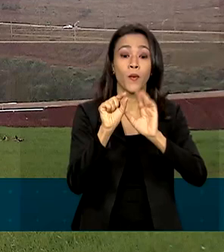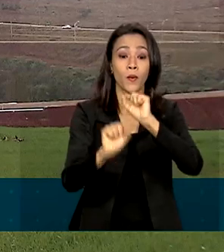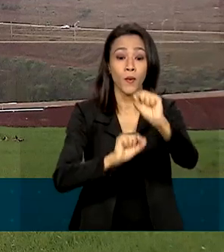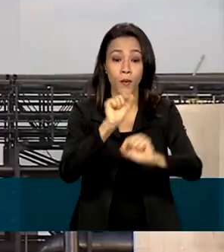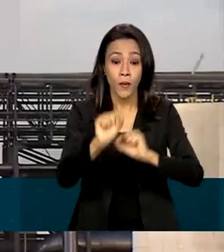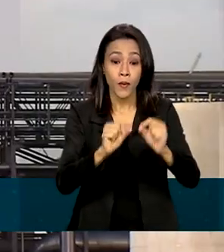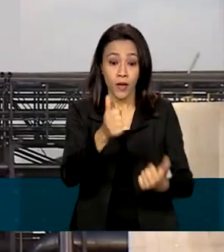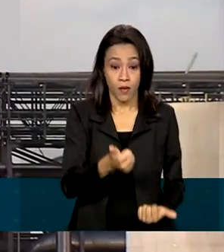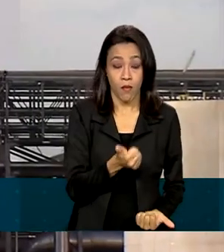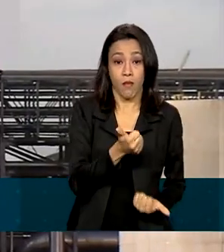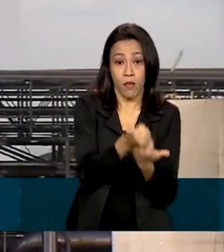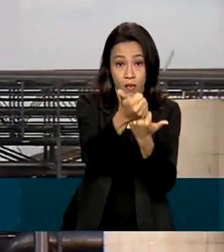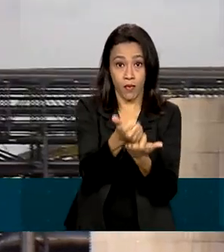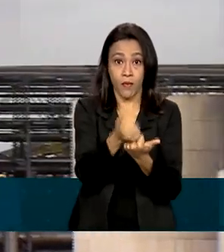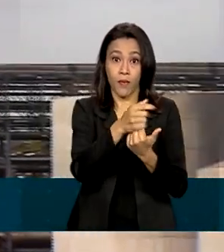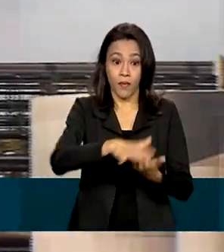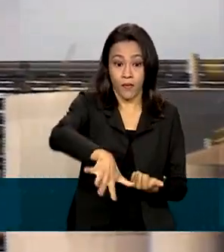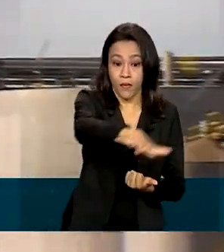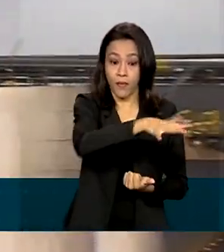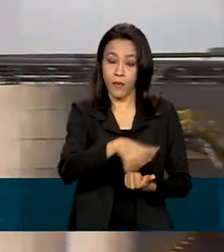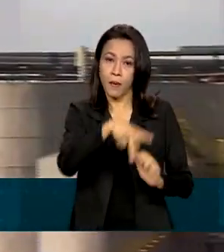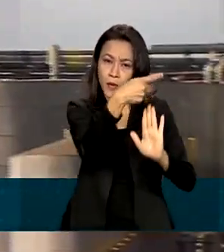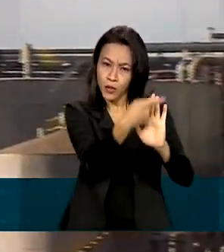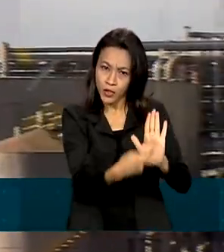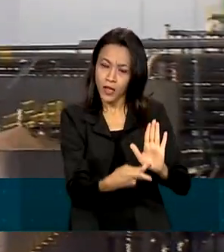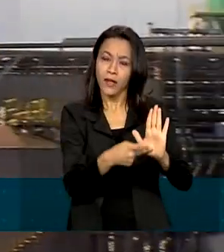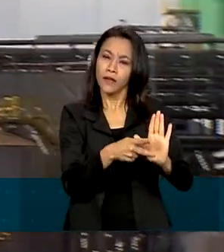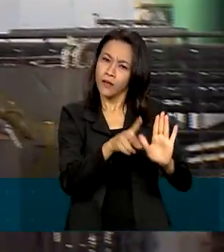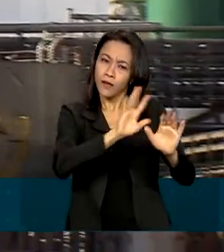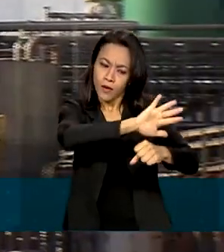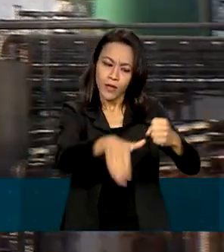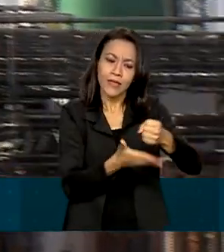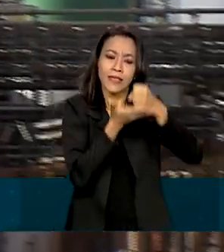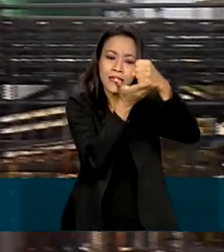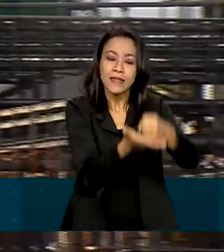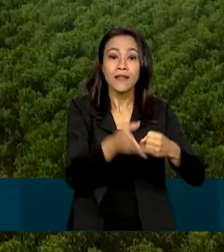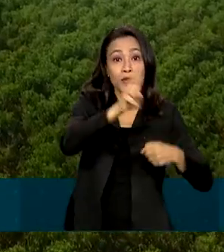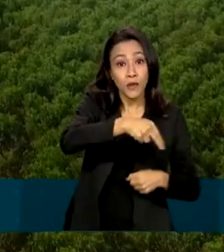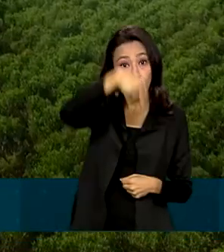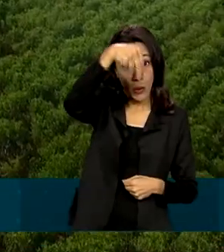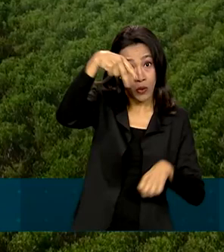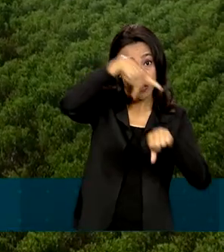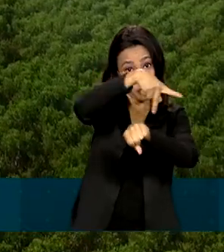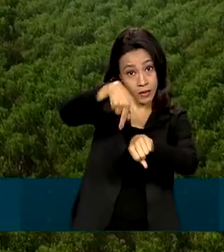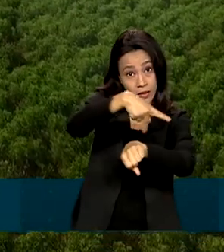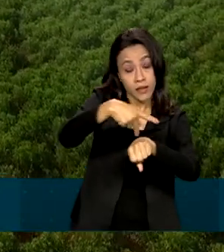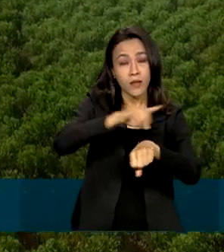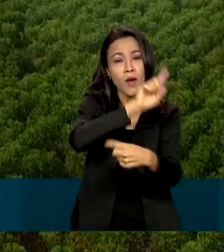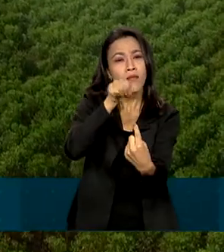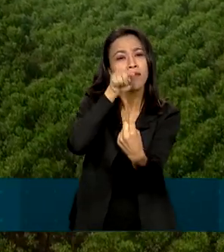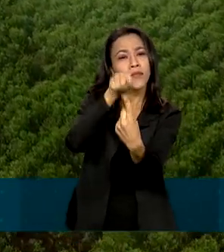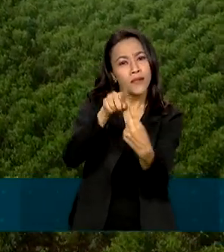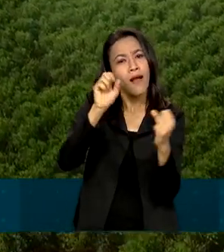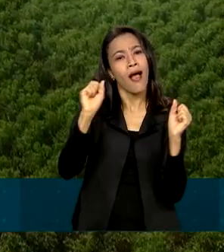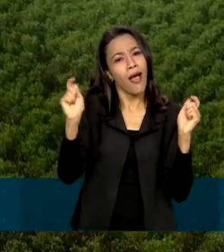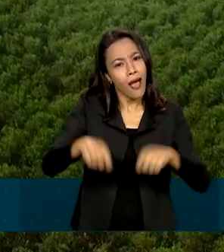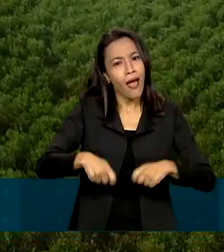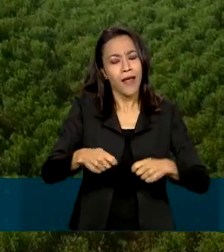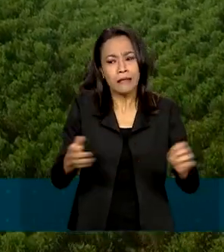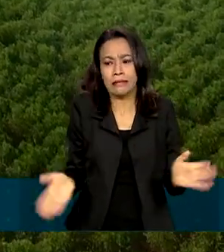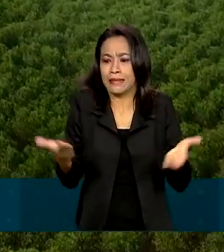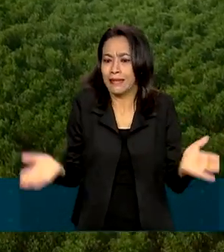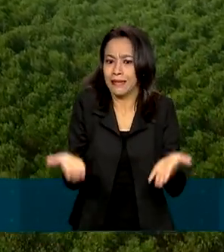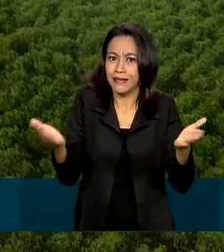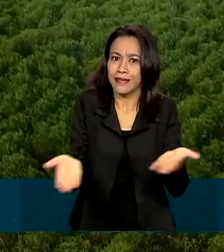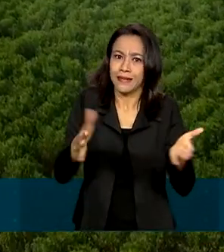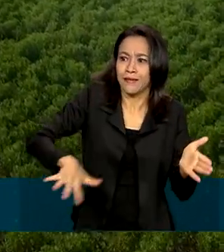em projetos de inovação industrial sustentável no norte do país. A ideia é potencializar negócios em